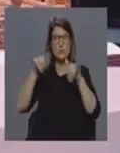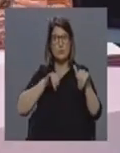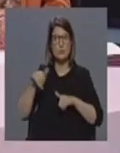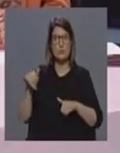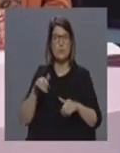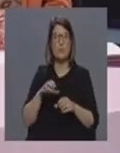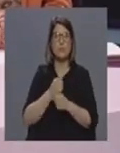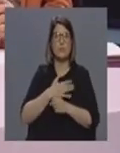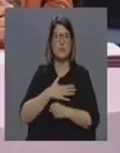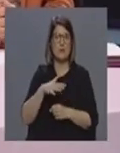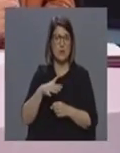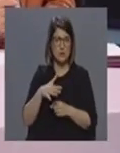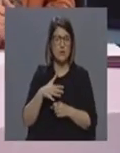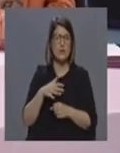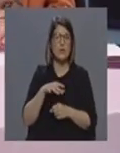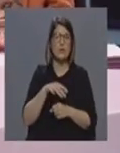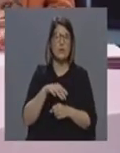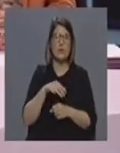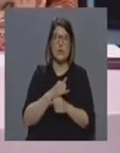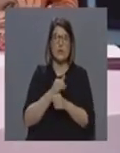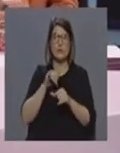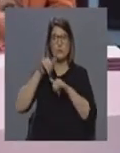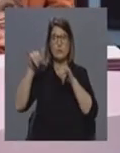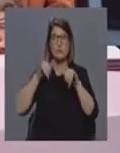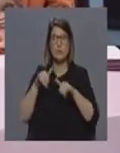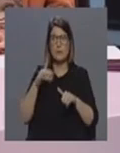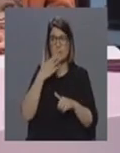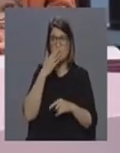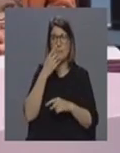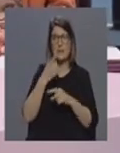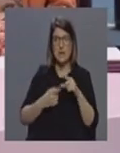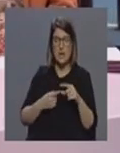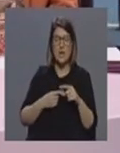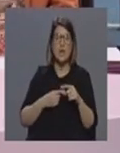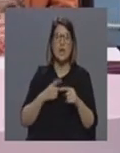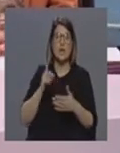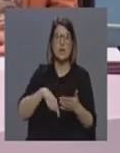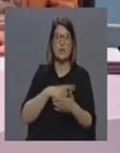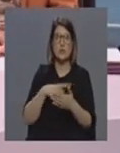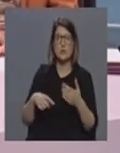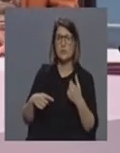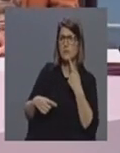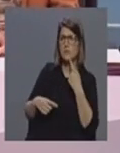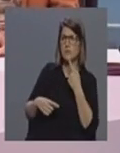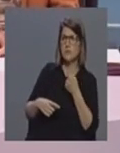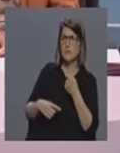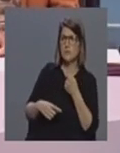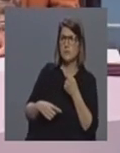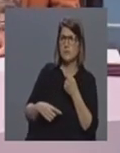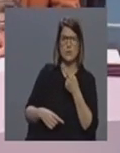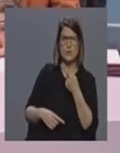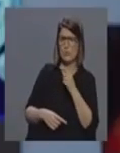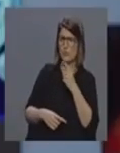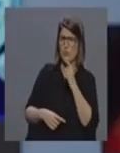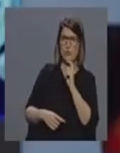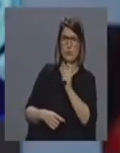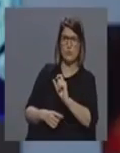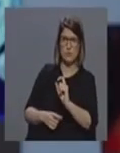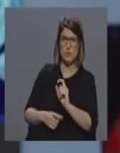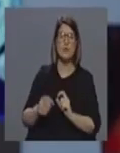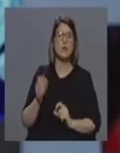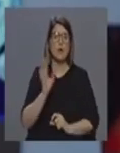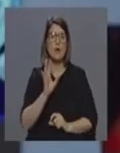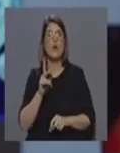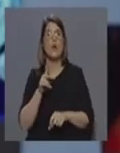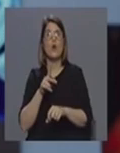dos profissionais em Terilhas também estão pelo menos parcialmente canceladas até porque é suposto houve-se indicação diga não houve-se indicação não mas o hospital de